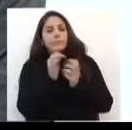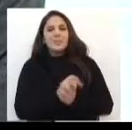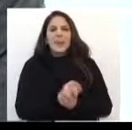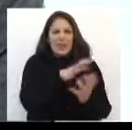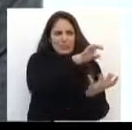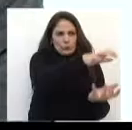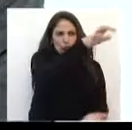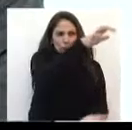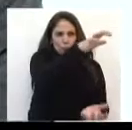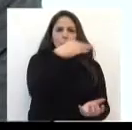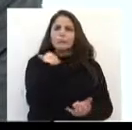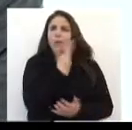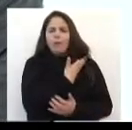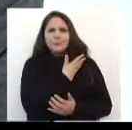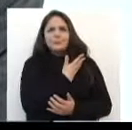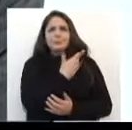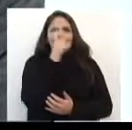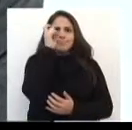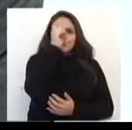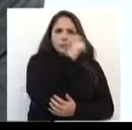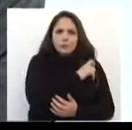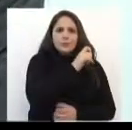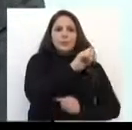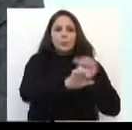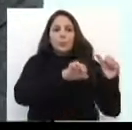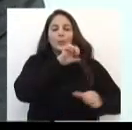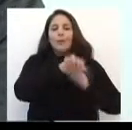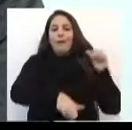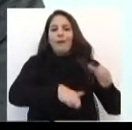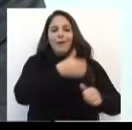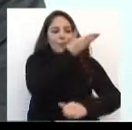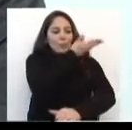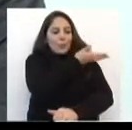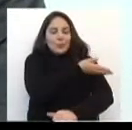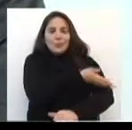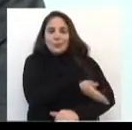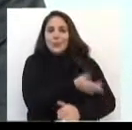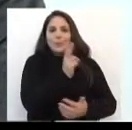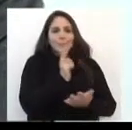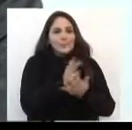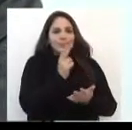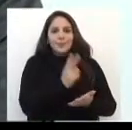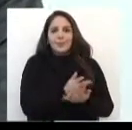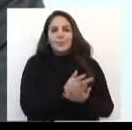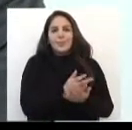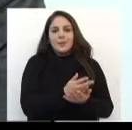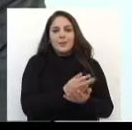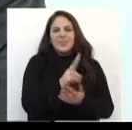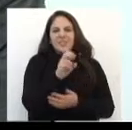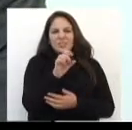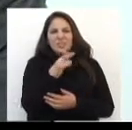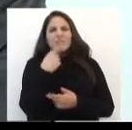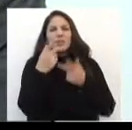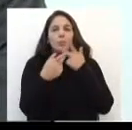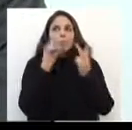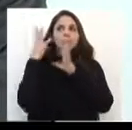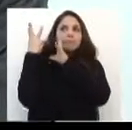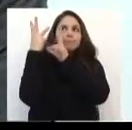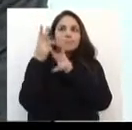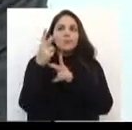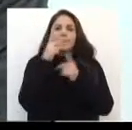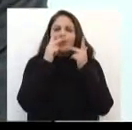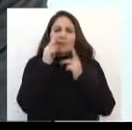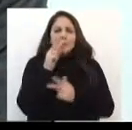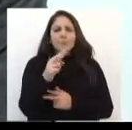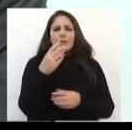Agora, para um adulto, né? Para nós, parece tão difícil a gente mudar, porque é um hábito que a gente não tinha, né? E o Ivaldino trouxe aqui um pouco do histórico para ver